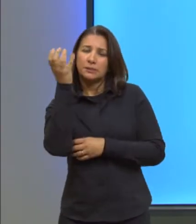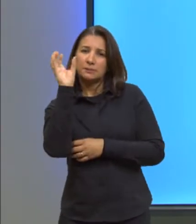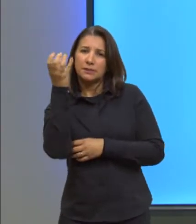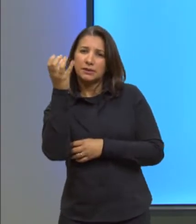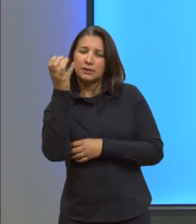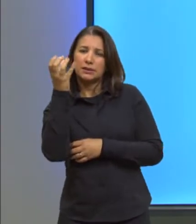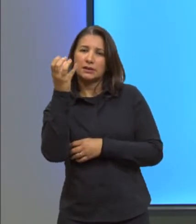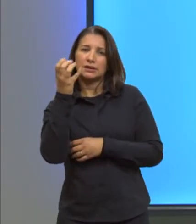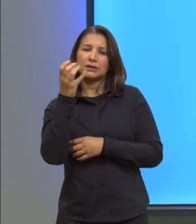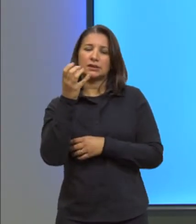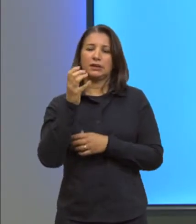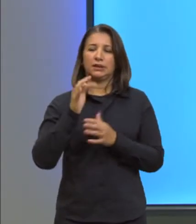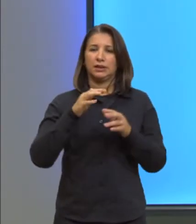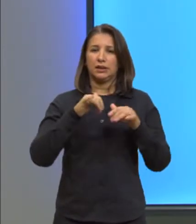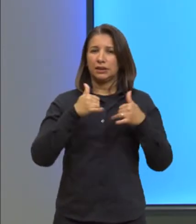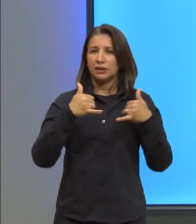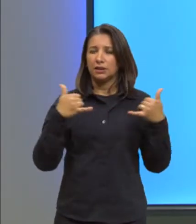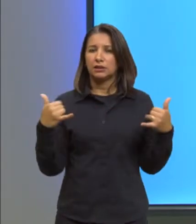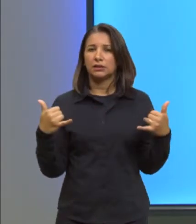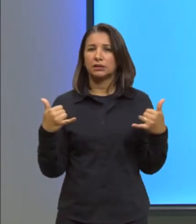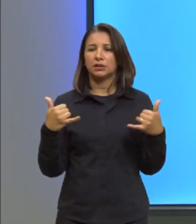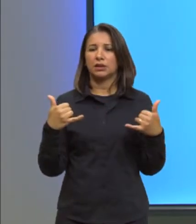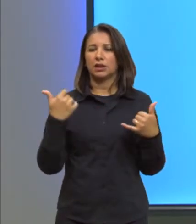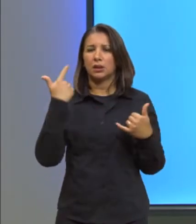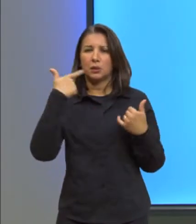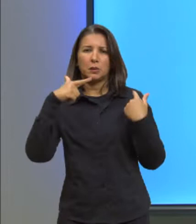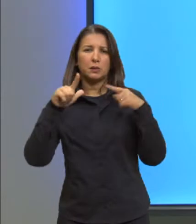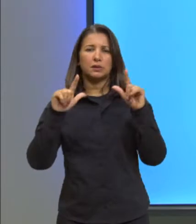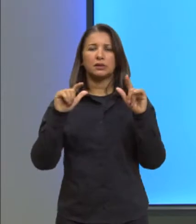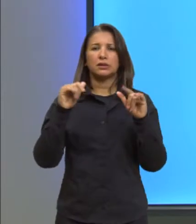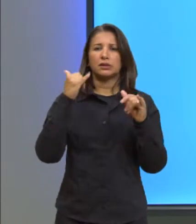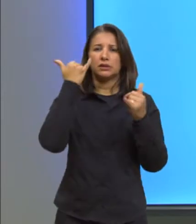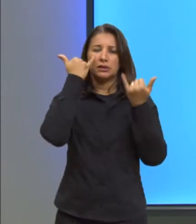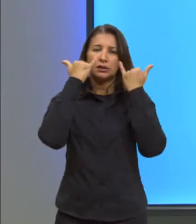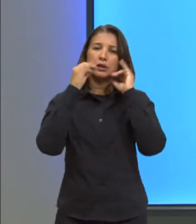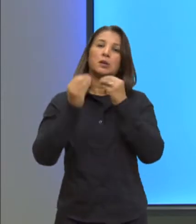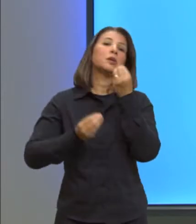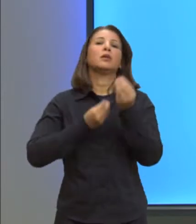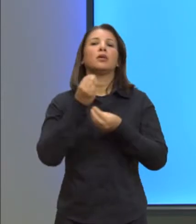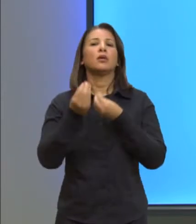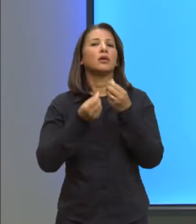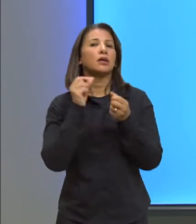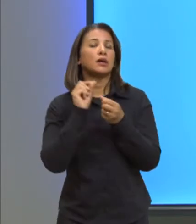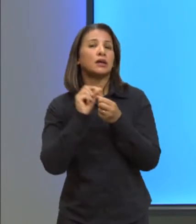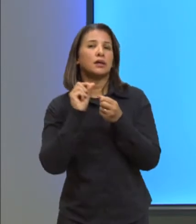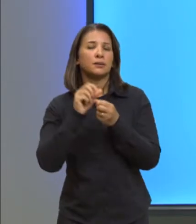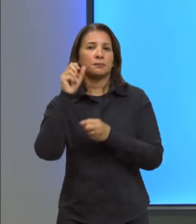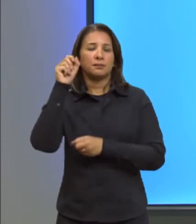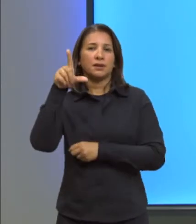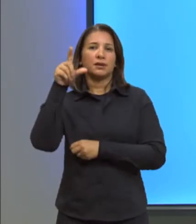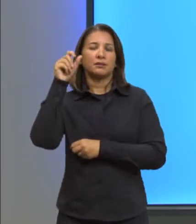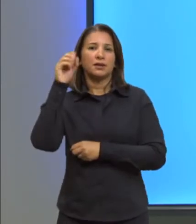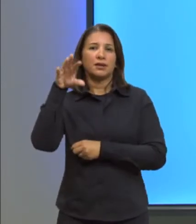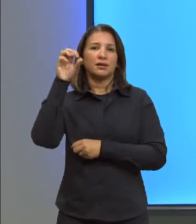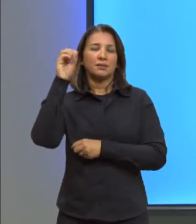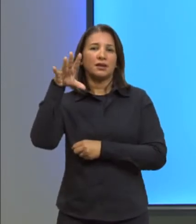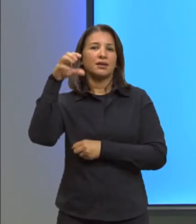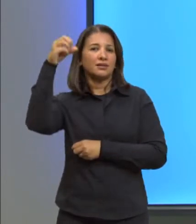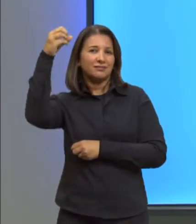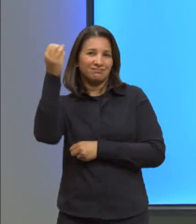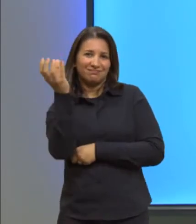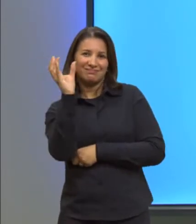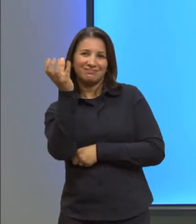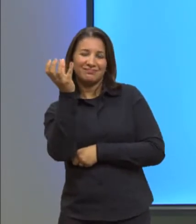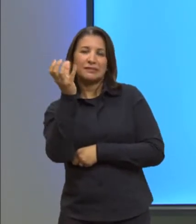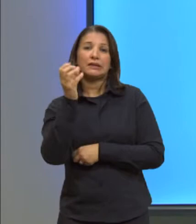com muitas outras informações, outras formas de fazer esse pisca-pisca acontecer. Mas